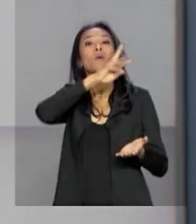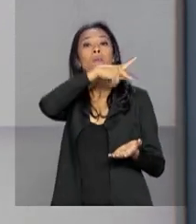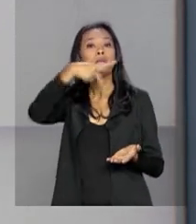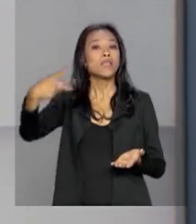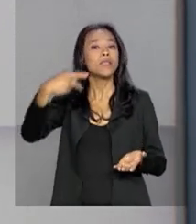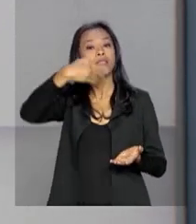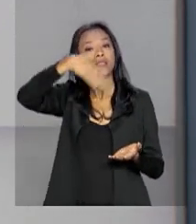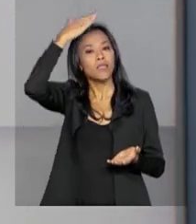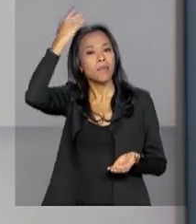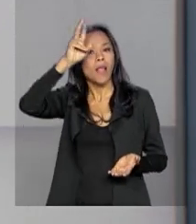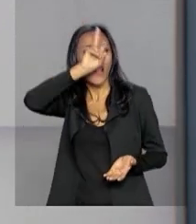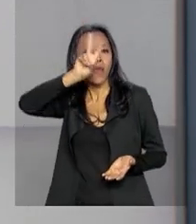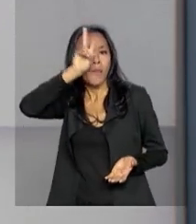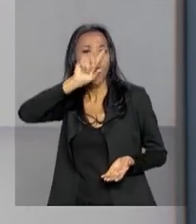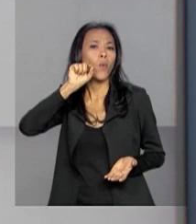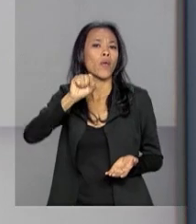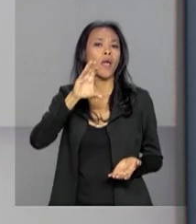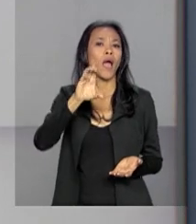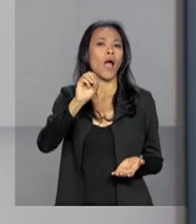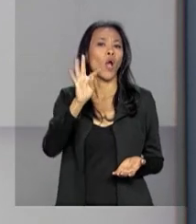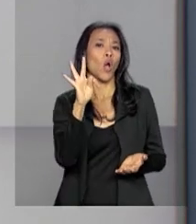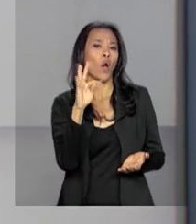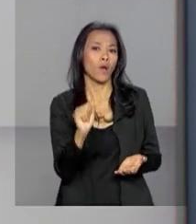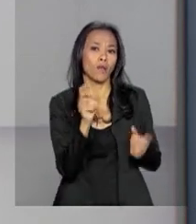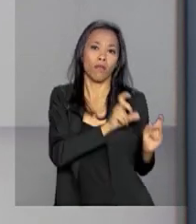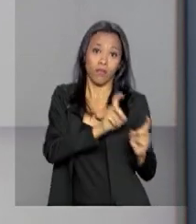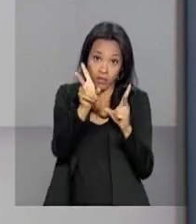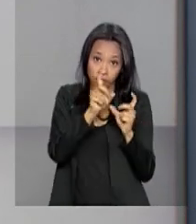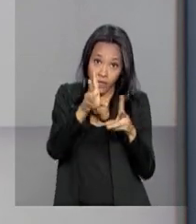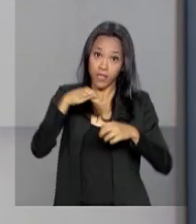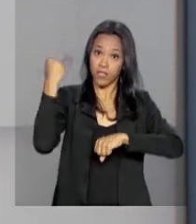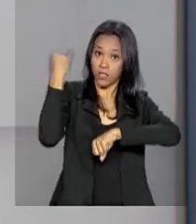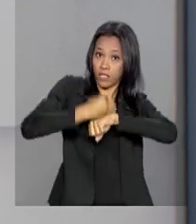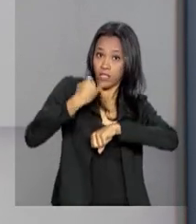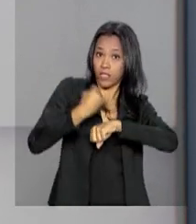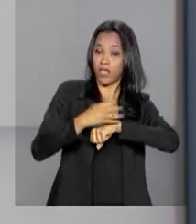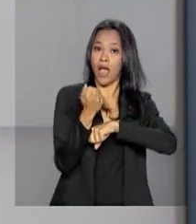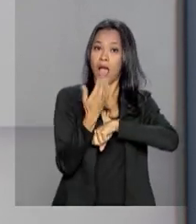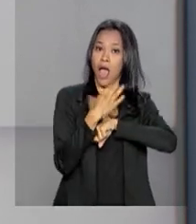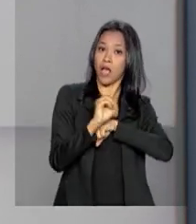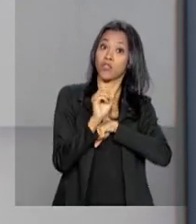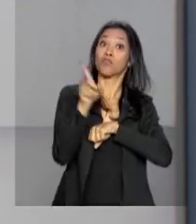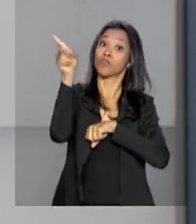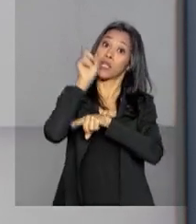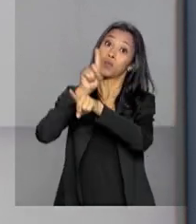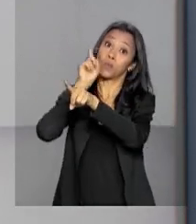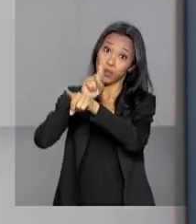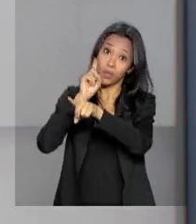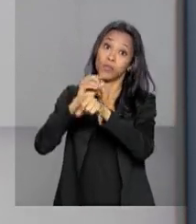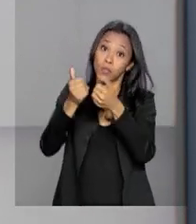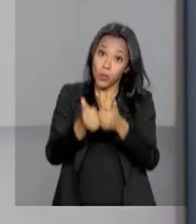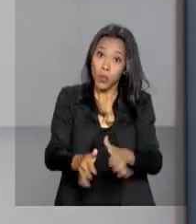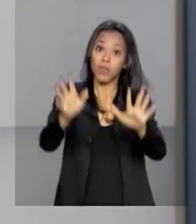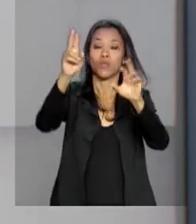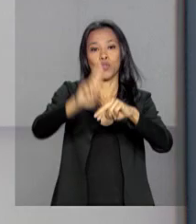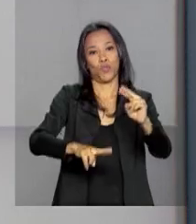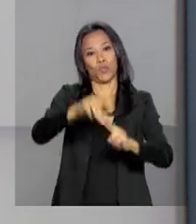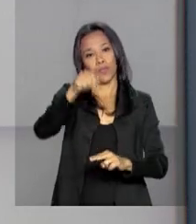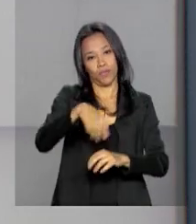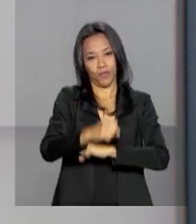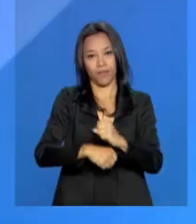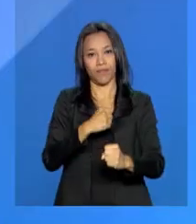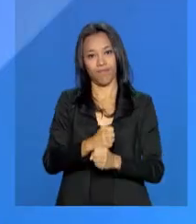relembrou a questão da cota às exportações de aço brasileiro para os Estados Unidos, que passou a valer em junho deste ano.